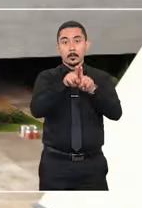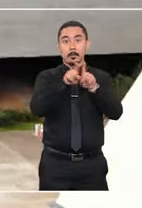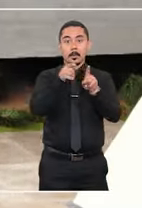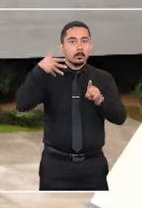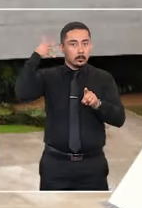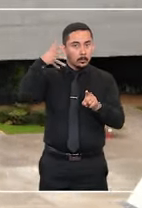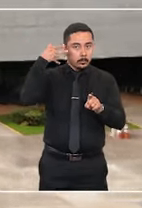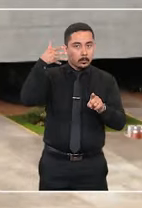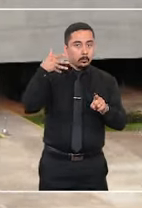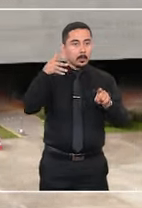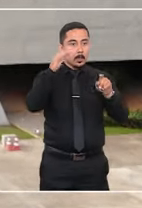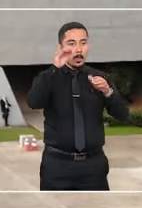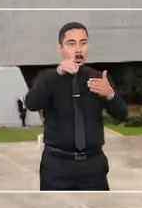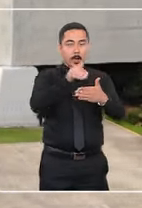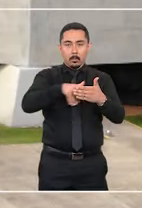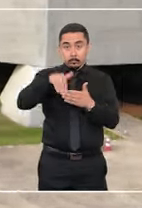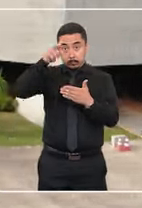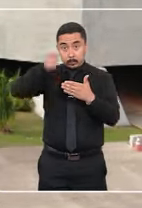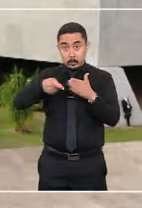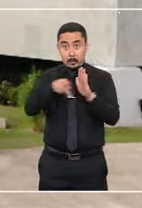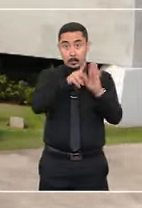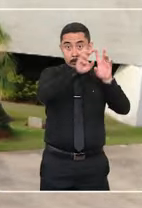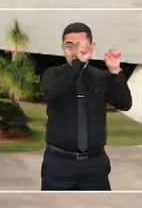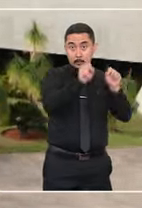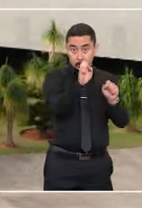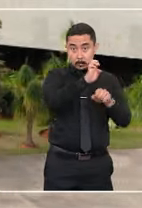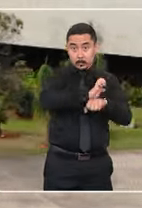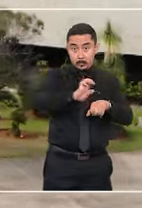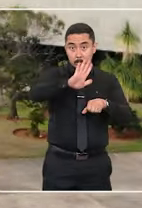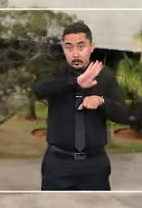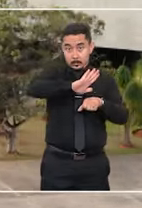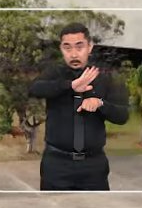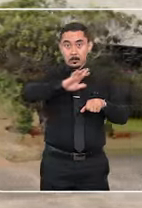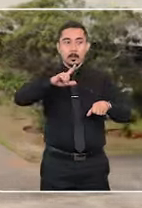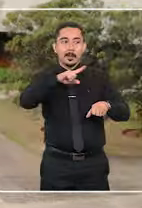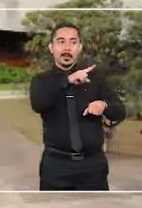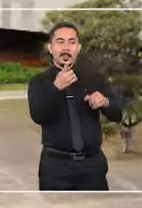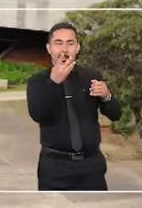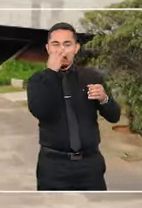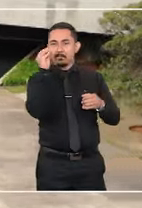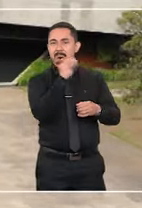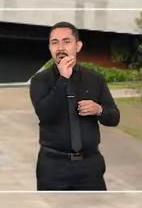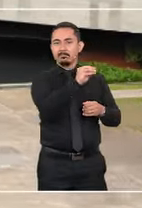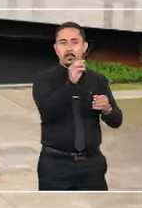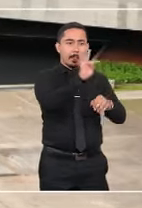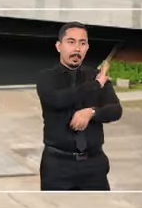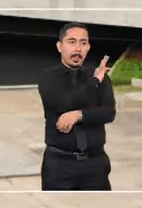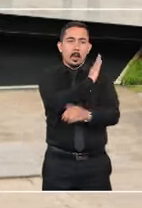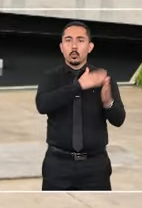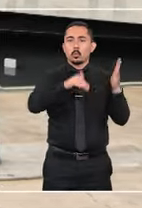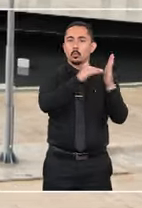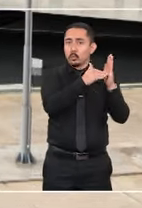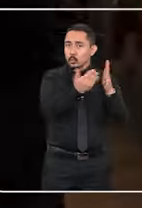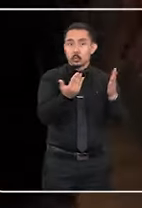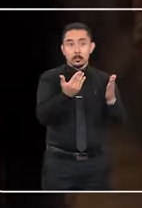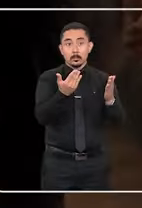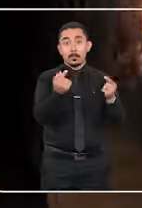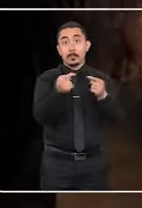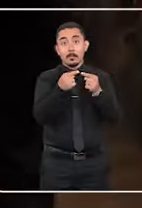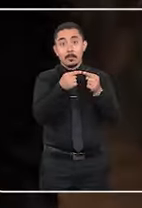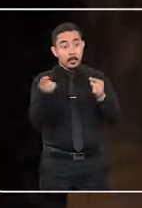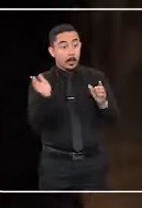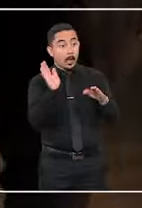foi sustentado que o acordo do Tribunal Estadual ignorou os pareceres técnicos mais recentes, favoráveis à reintegração,